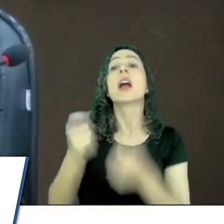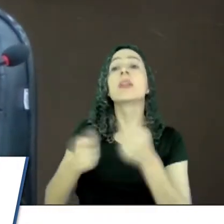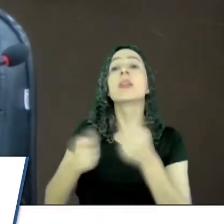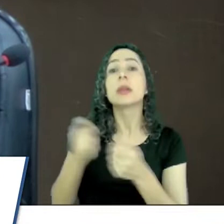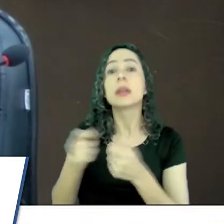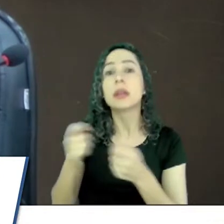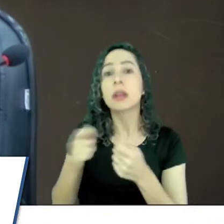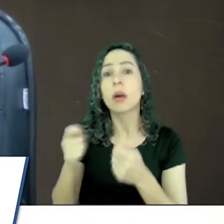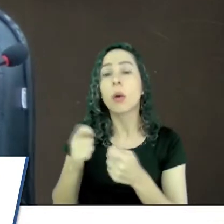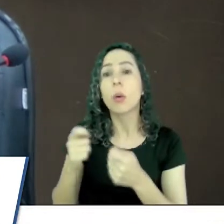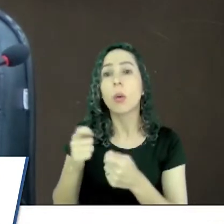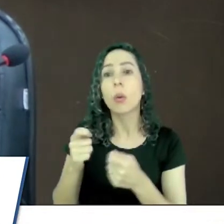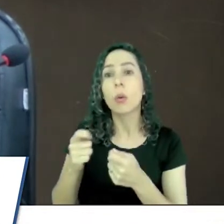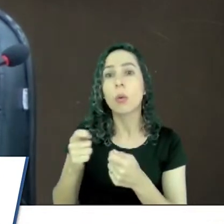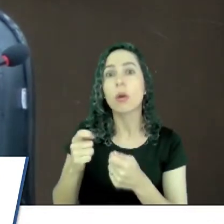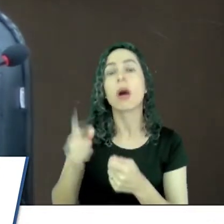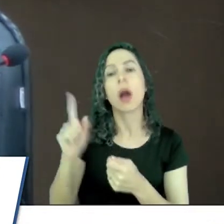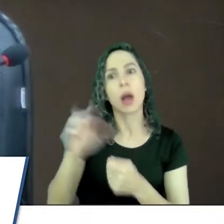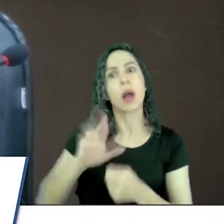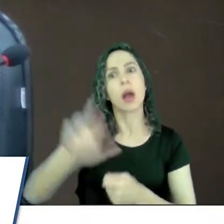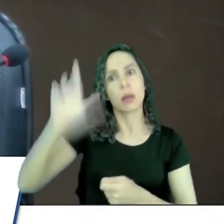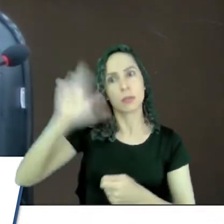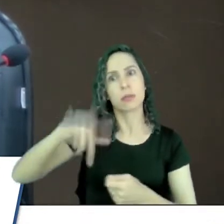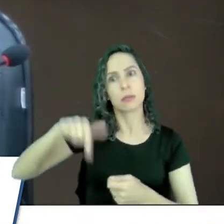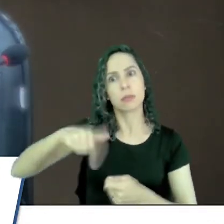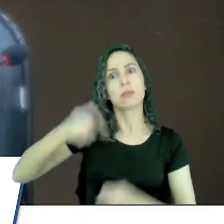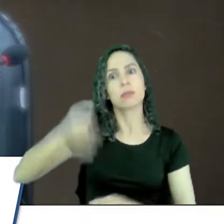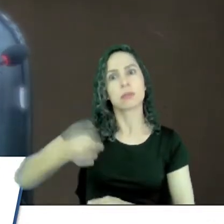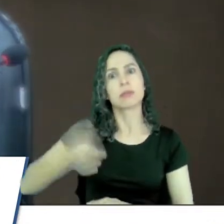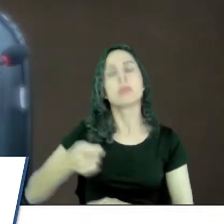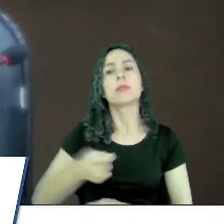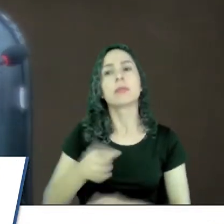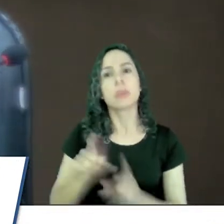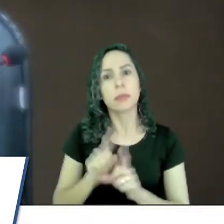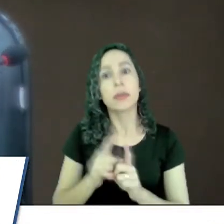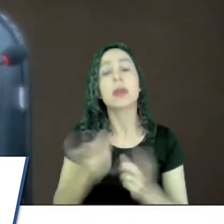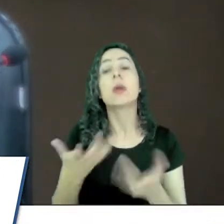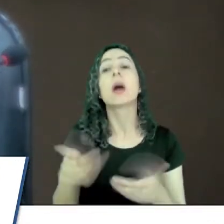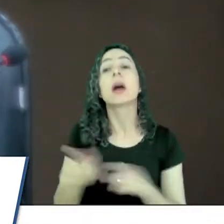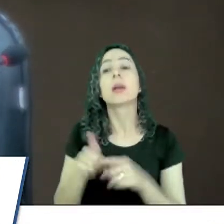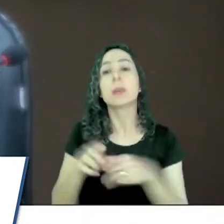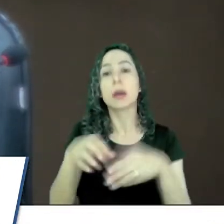cabe ao Poder Público, tem que ser feito também. E eu quero também cumprimentar o prefeito,